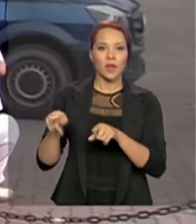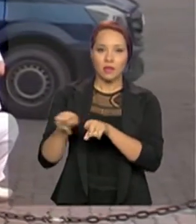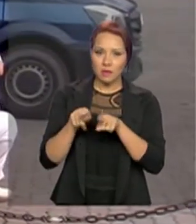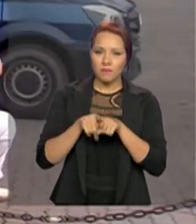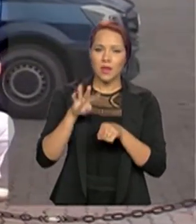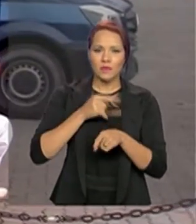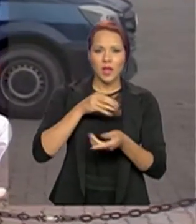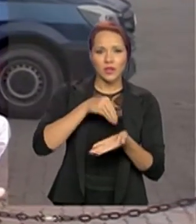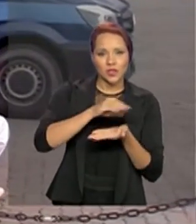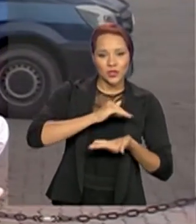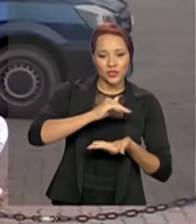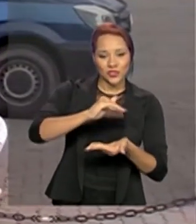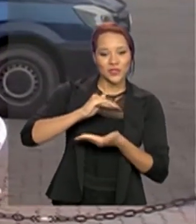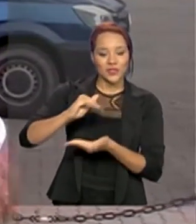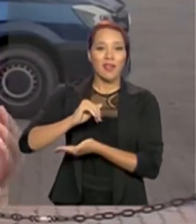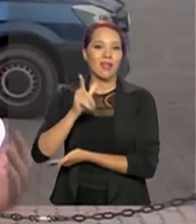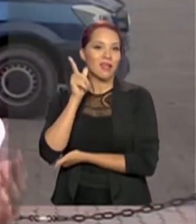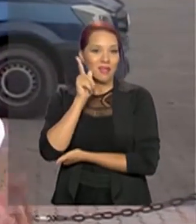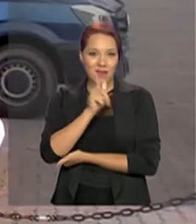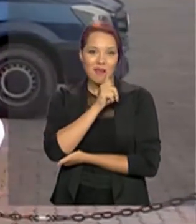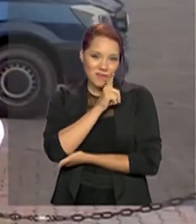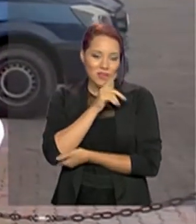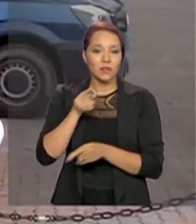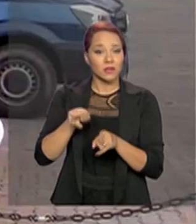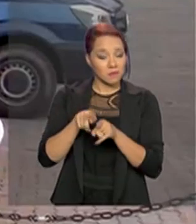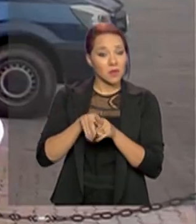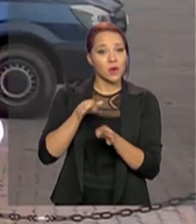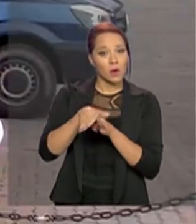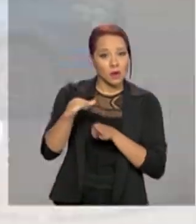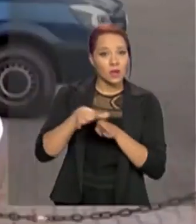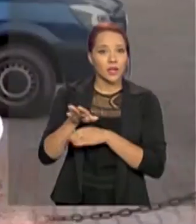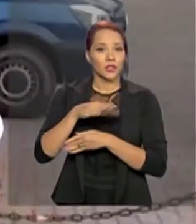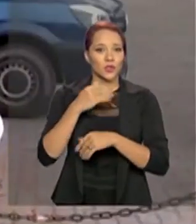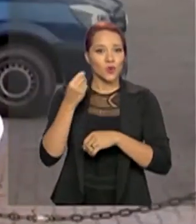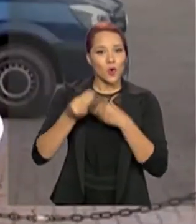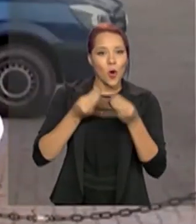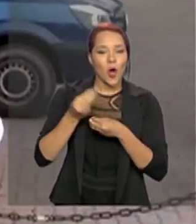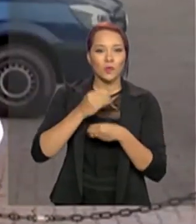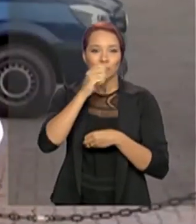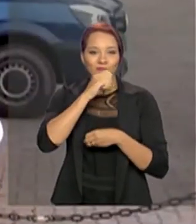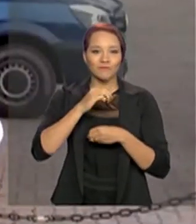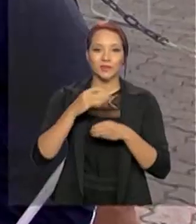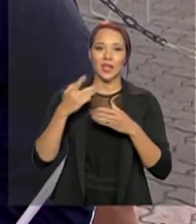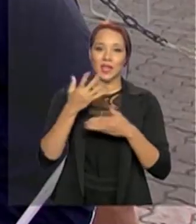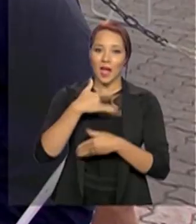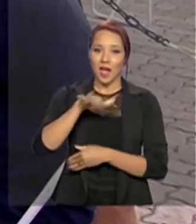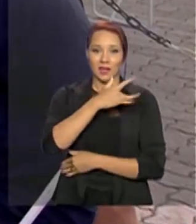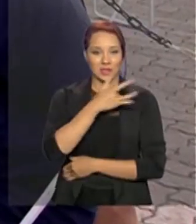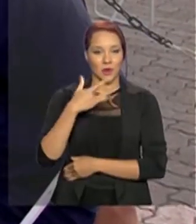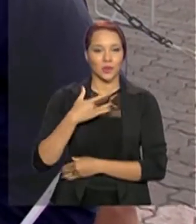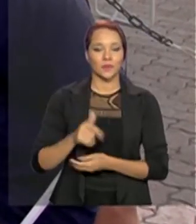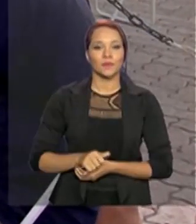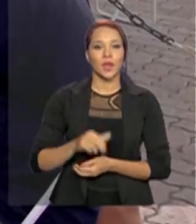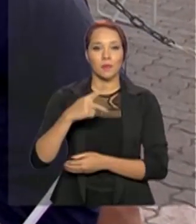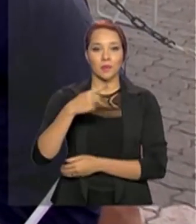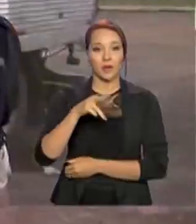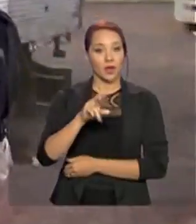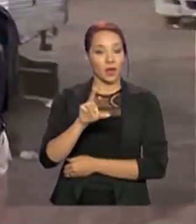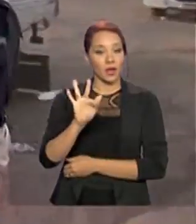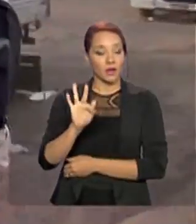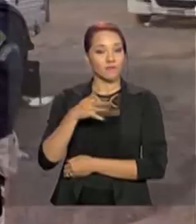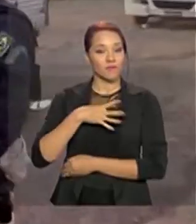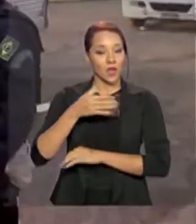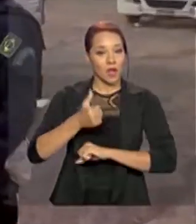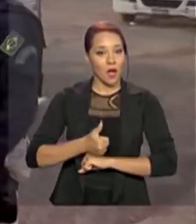gente vai fazer a distribuição de um kit lanche. Vai ter orientações também de escovação e demais orientações de saúde. A PRF oferece